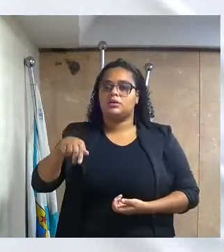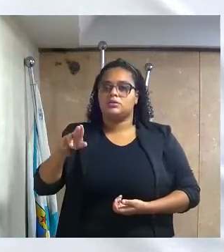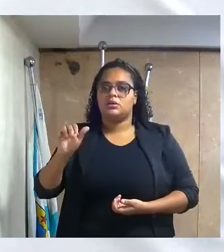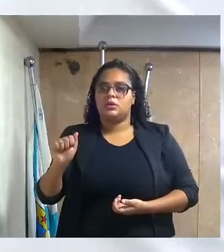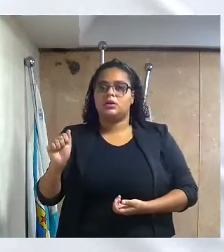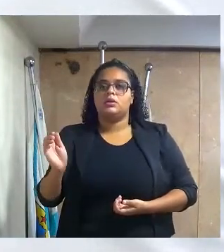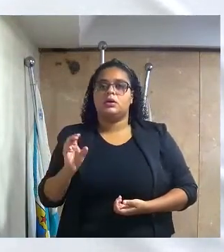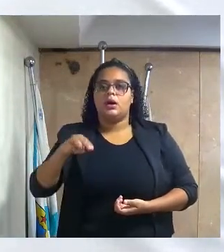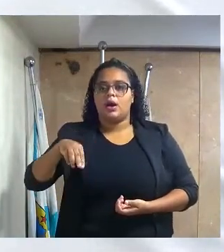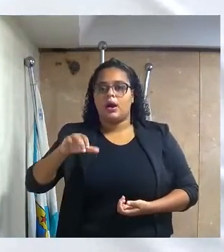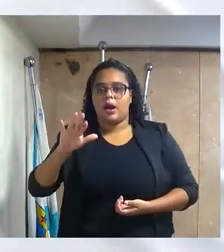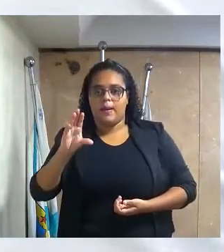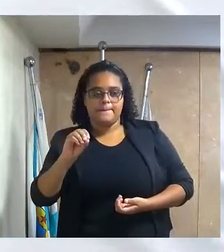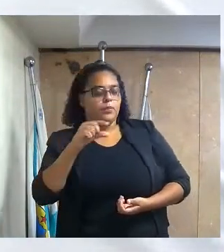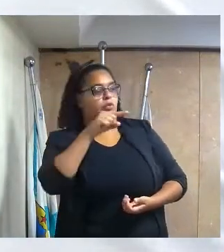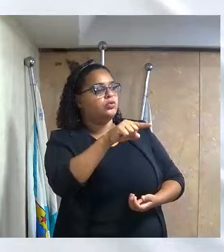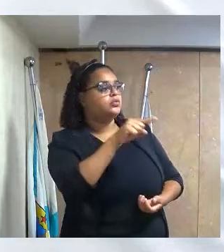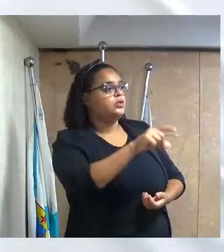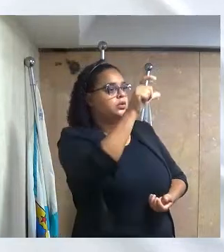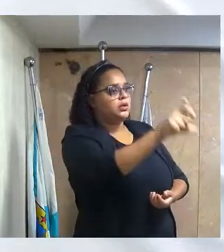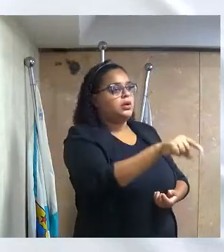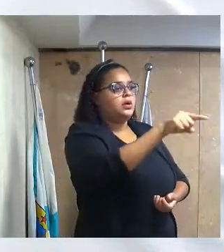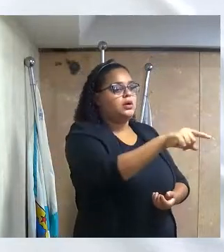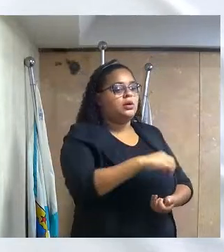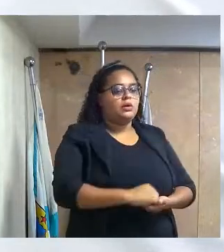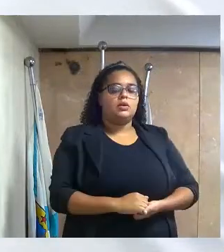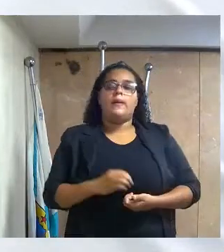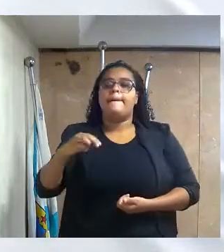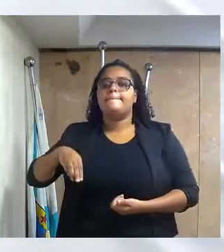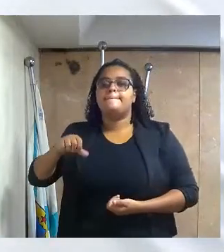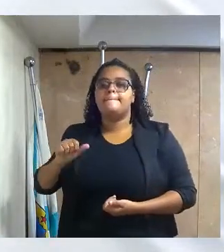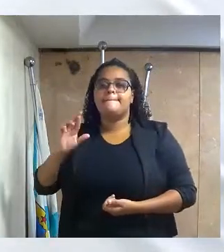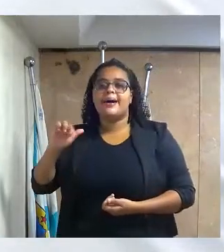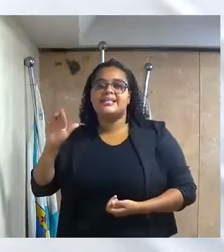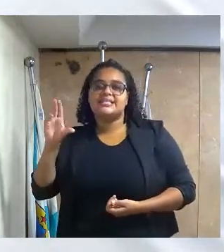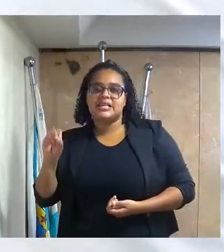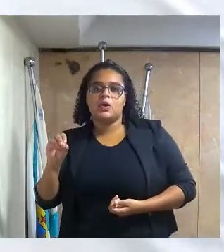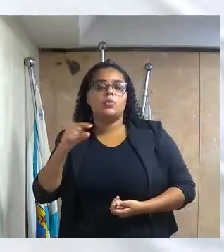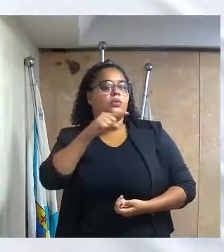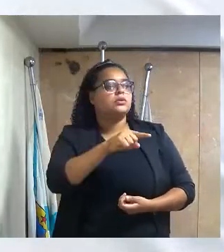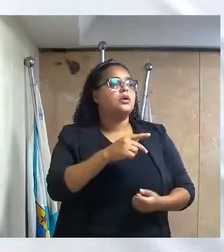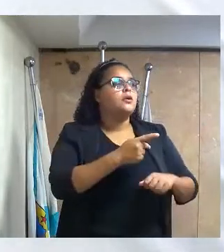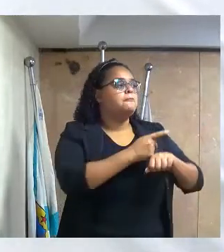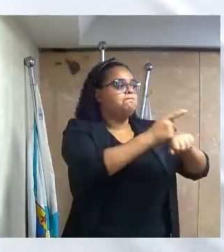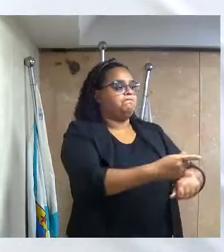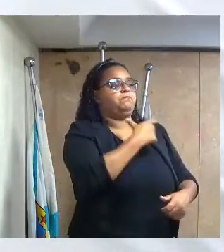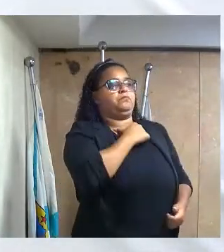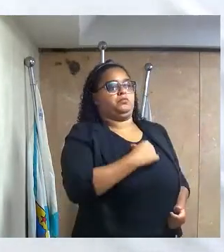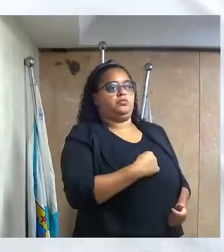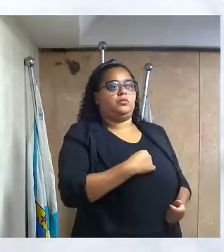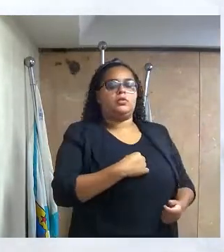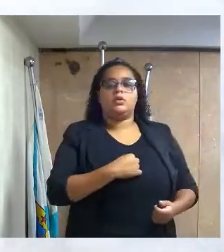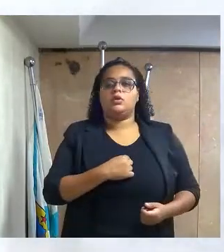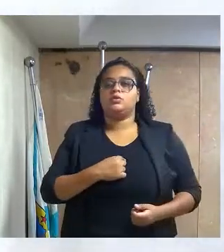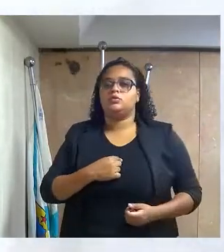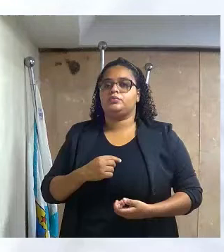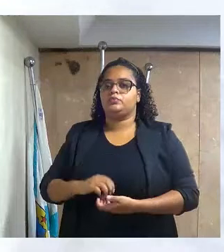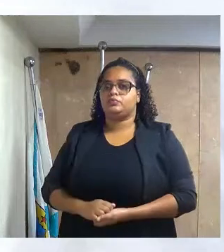do Carmo, concedendo ao justíssimo senhor Marcelo Cardoso Rodrigues a medalha Zumbi dos Palmares.